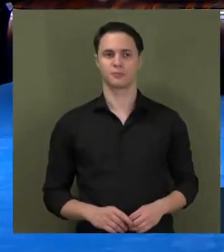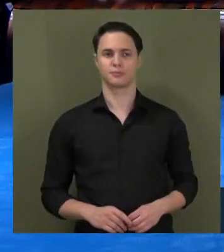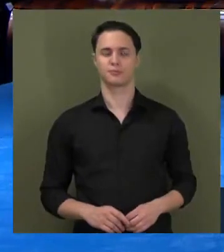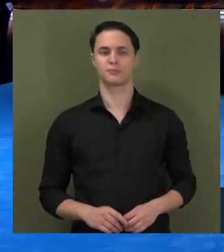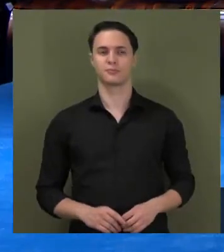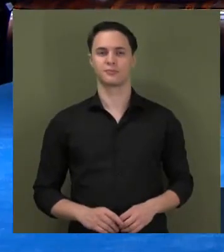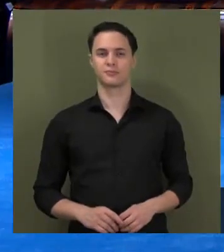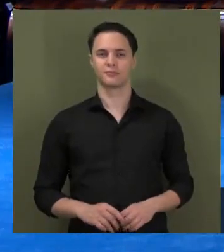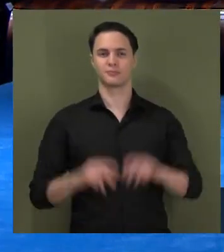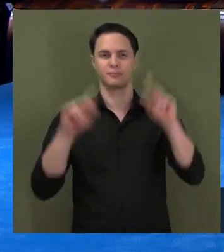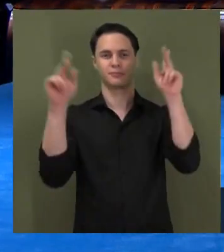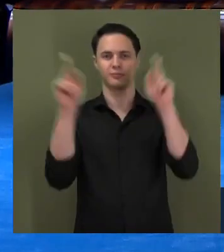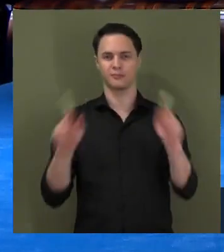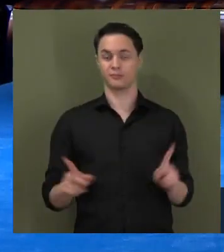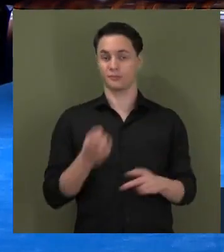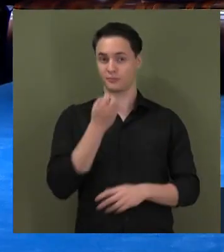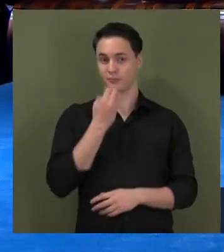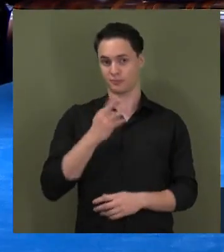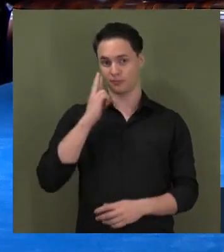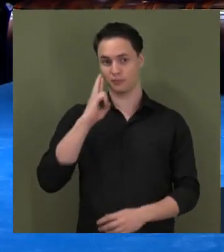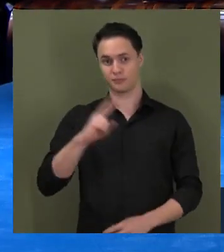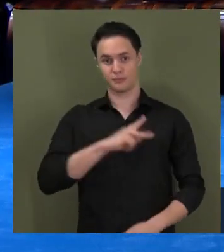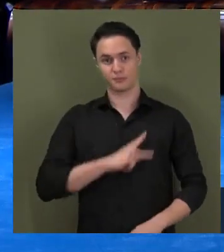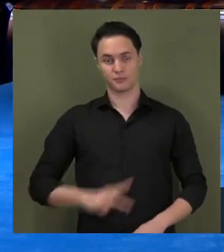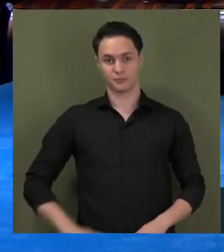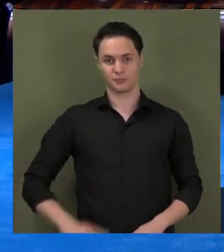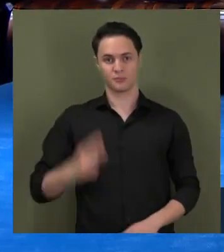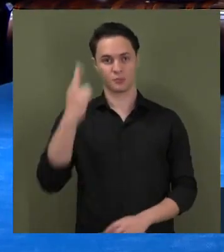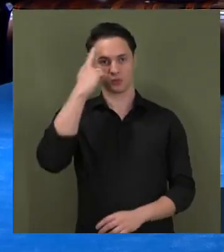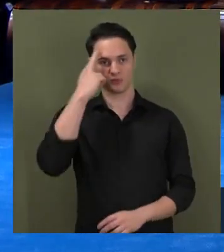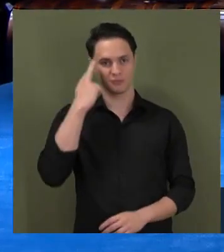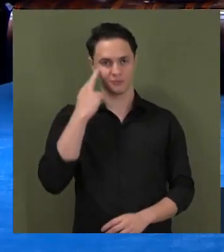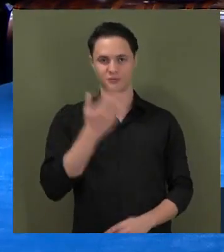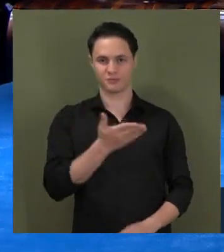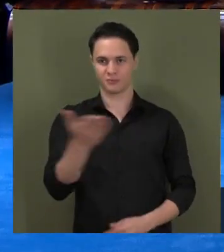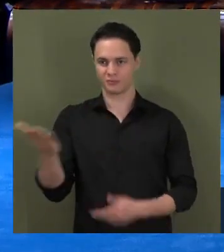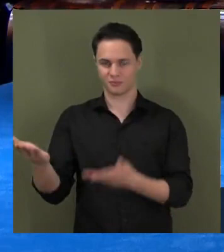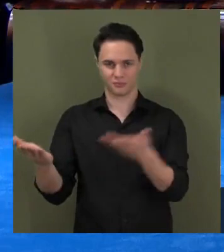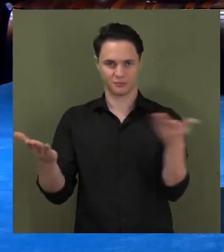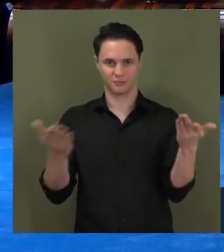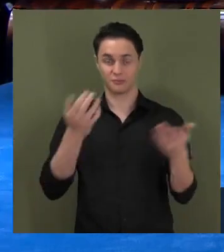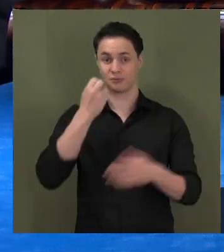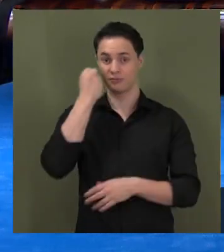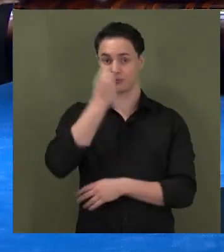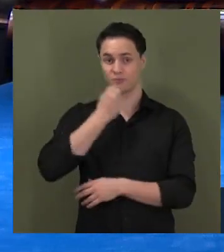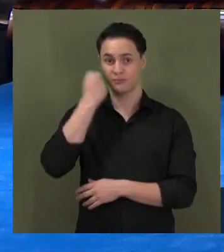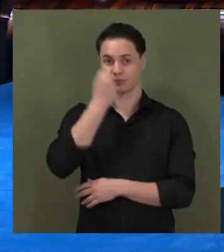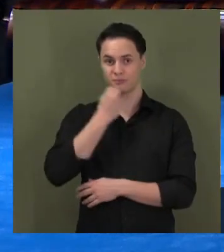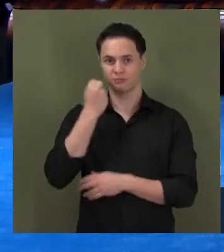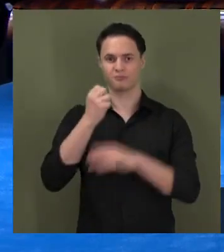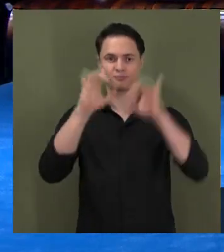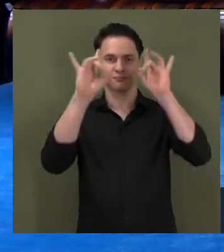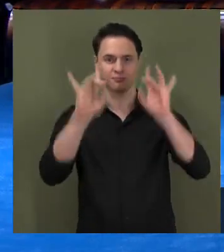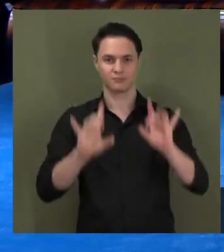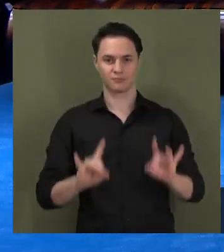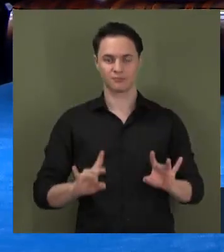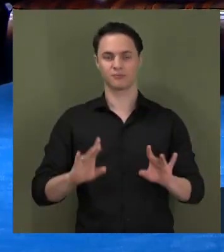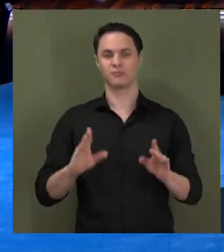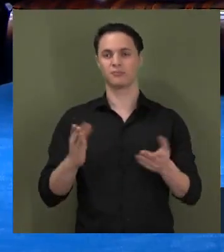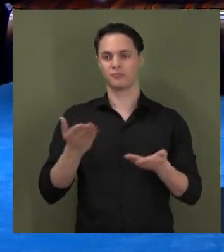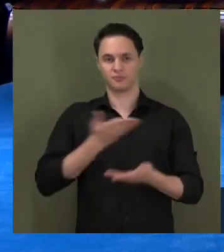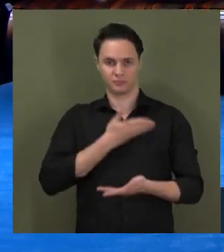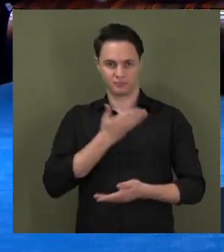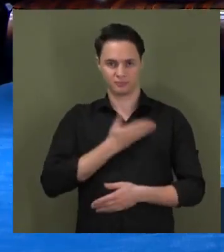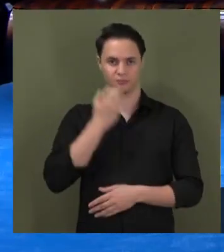Paz e bem, senhor presidente, Rodrigo Pacheco, senhoras senadoras, senhores senadores, especialmente meu querido colega